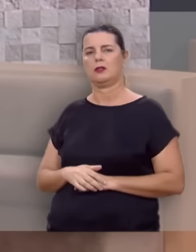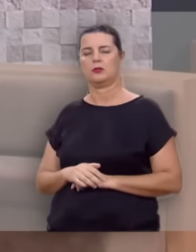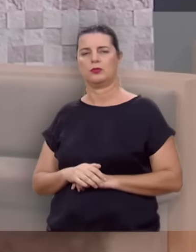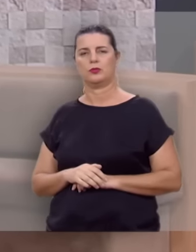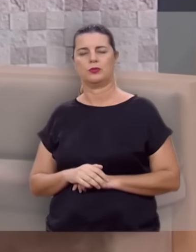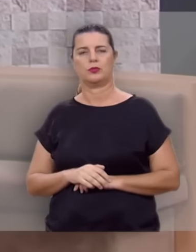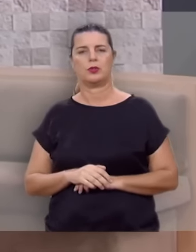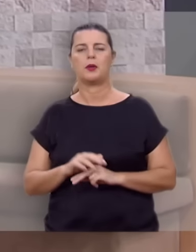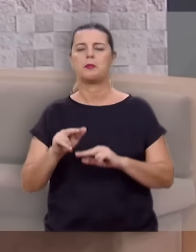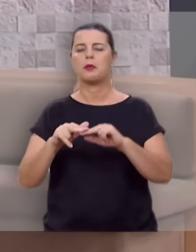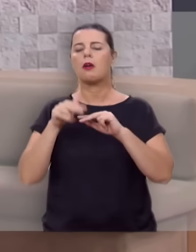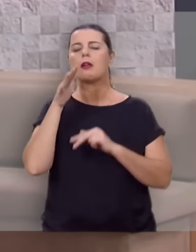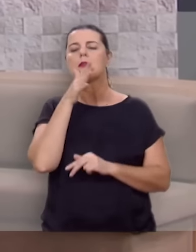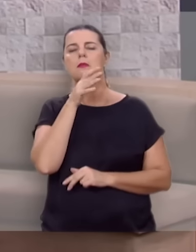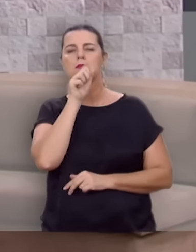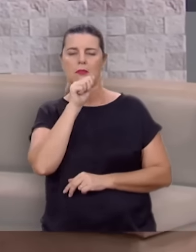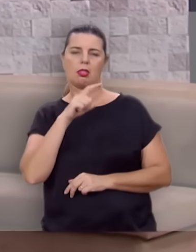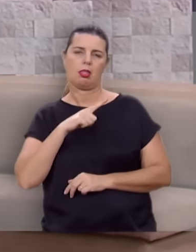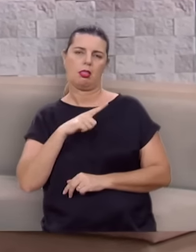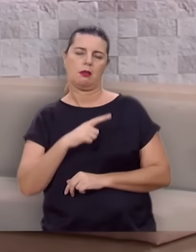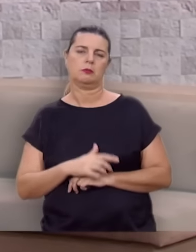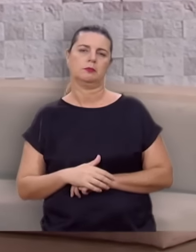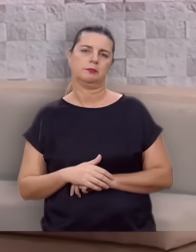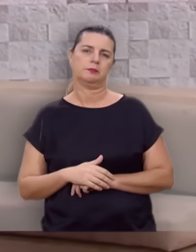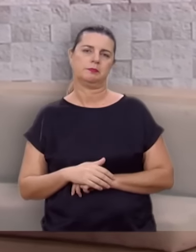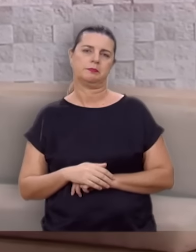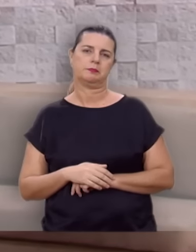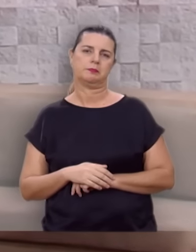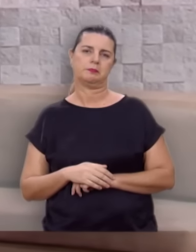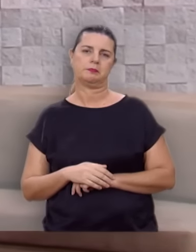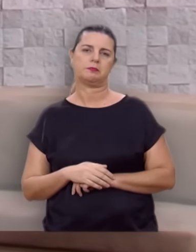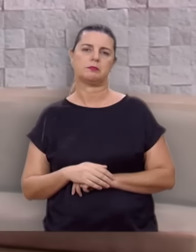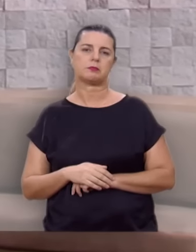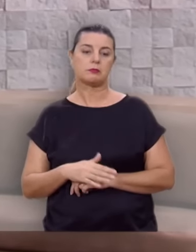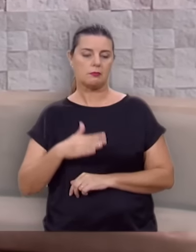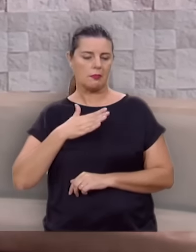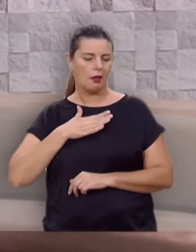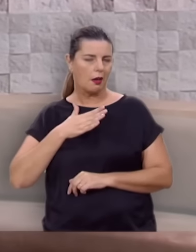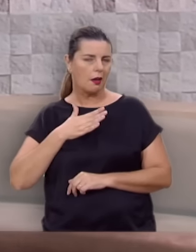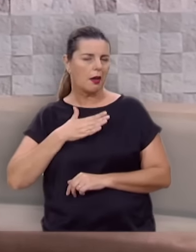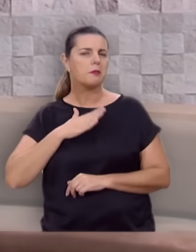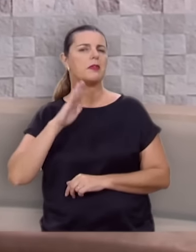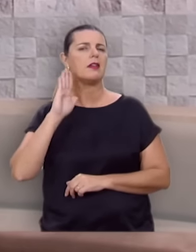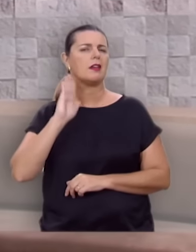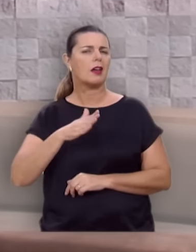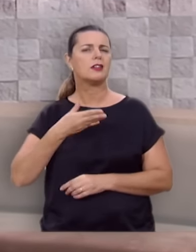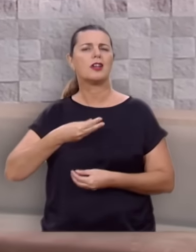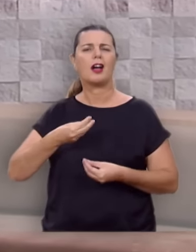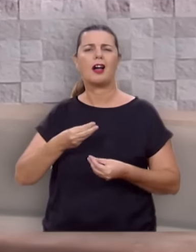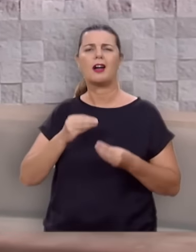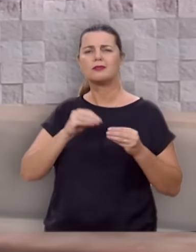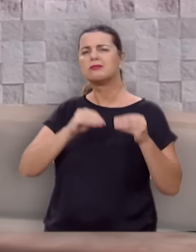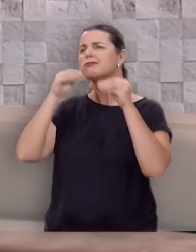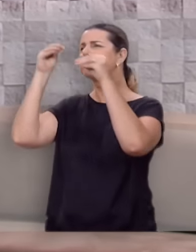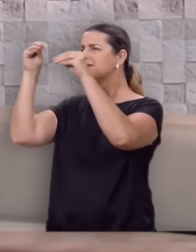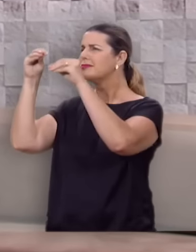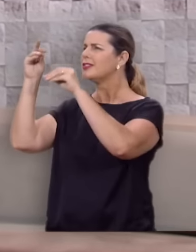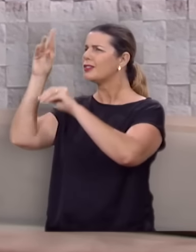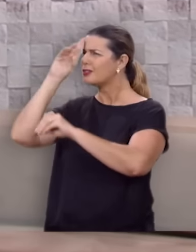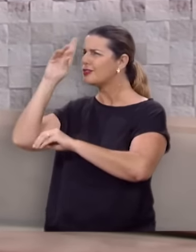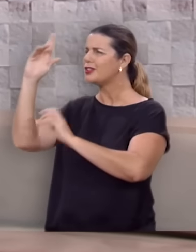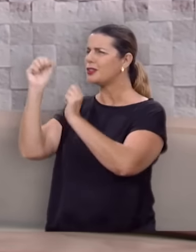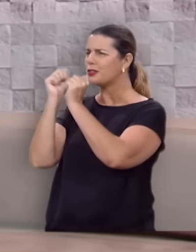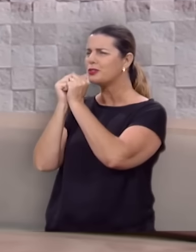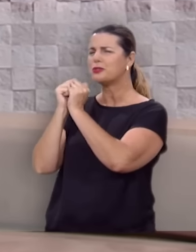pela mãe que temos. A minha já partiu para o Senhor